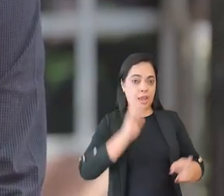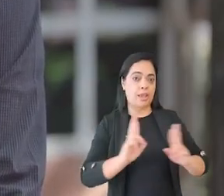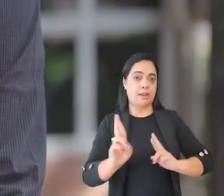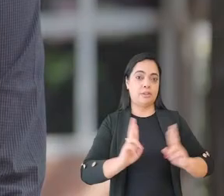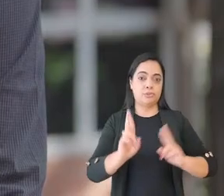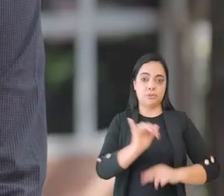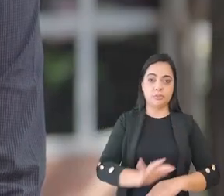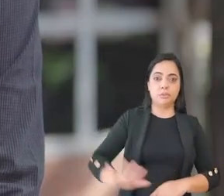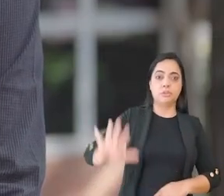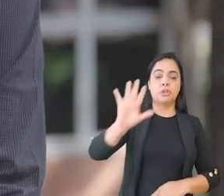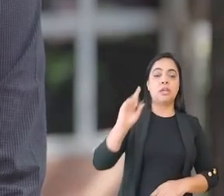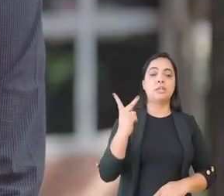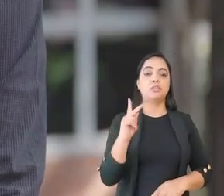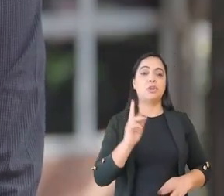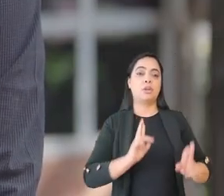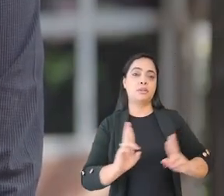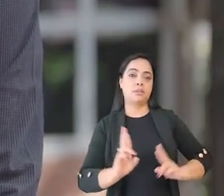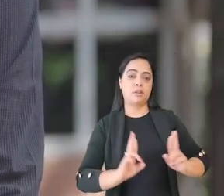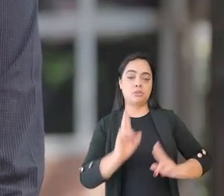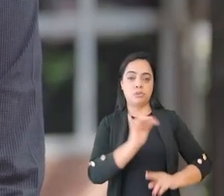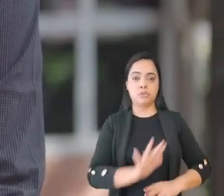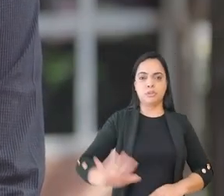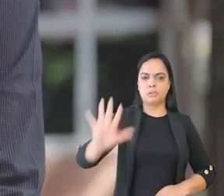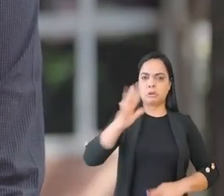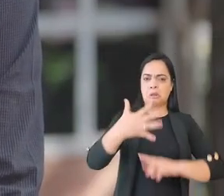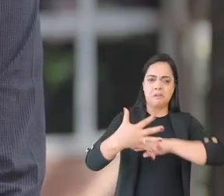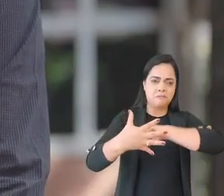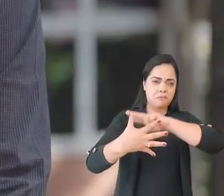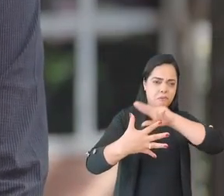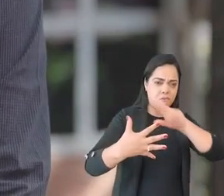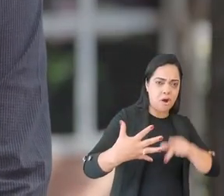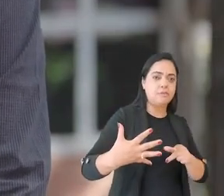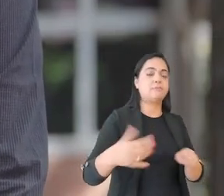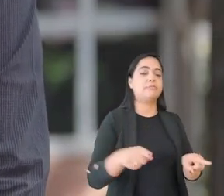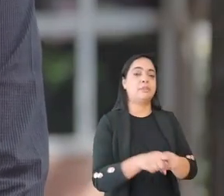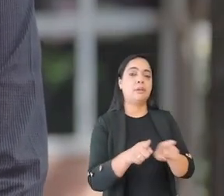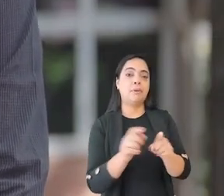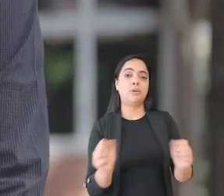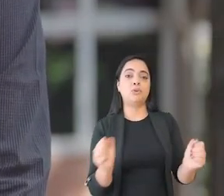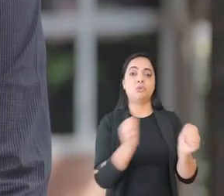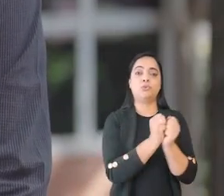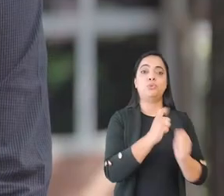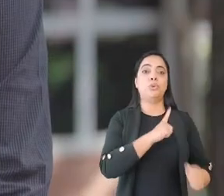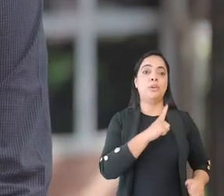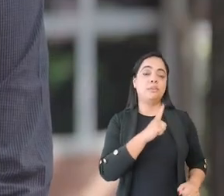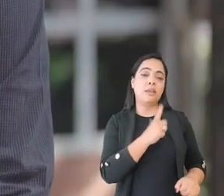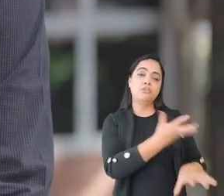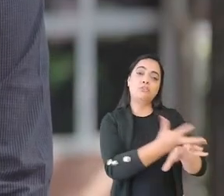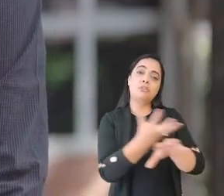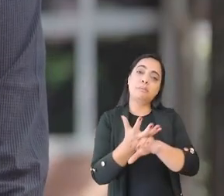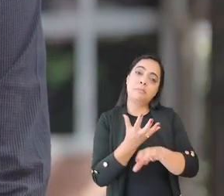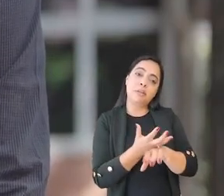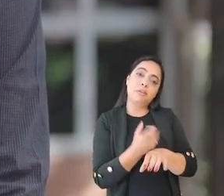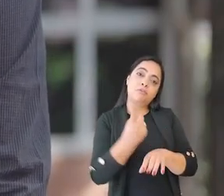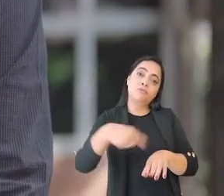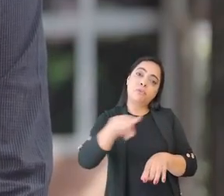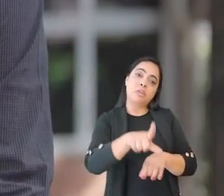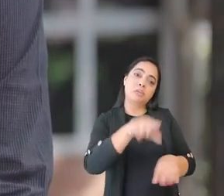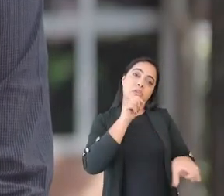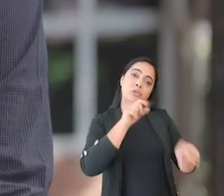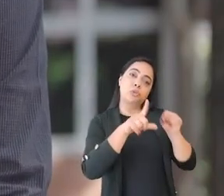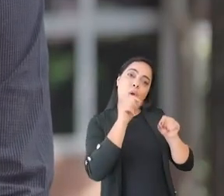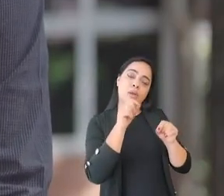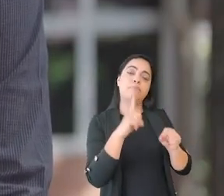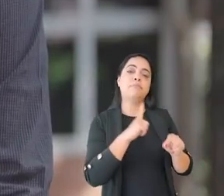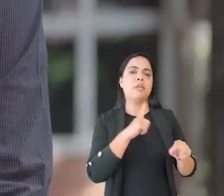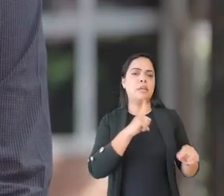relações internacionais, história das relações internacionais, entre outras. Isso associado também a uma série de disciplinas optativas que